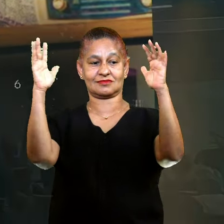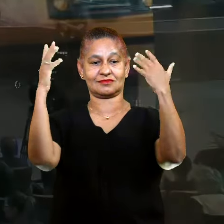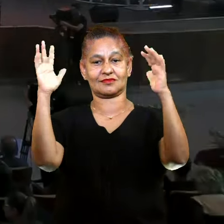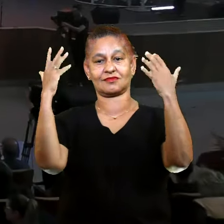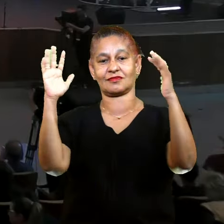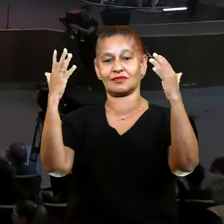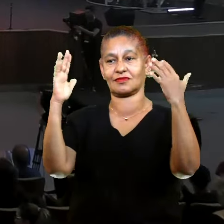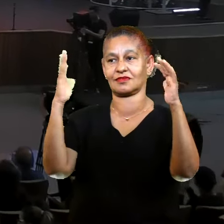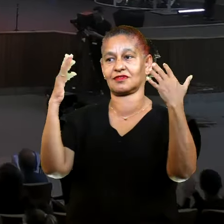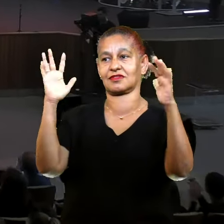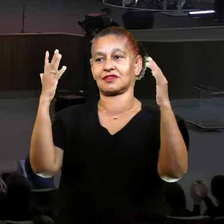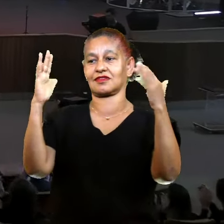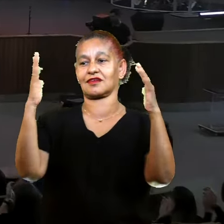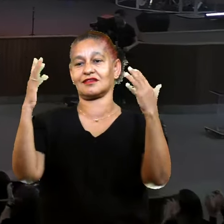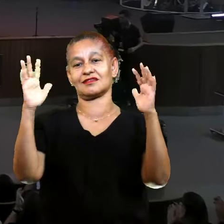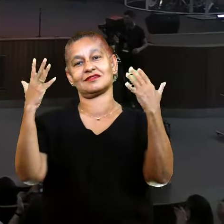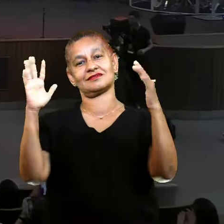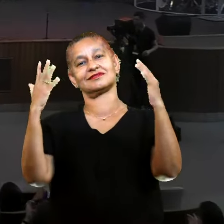Muito bem.